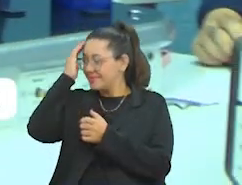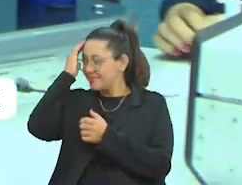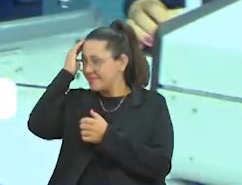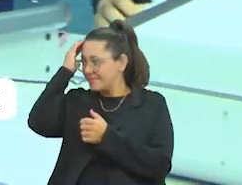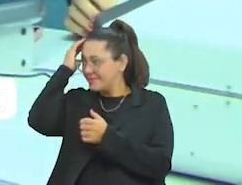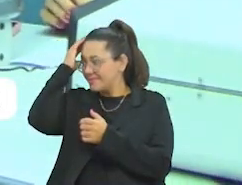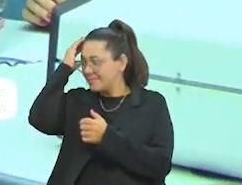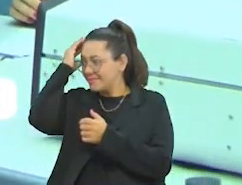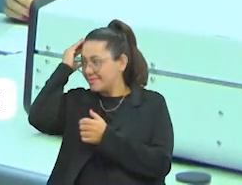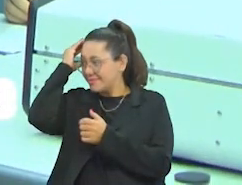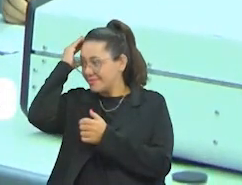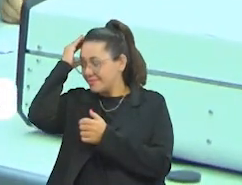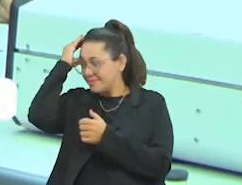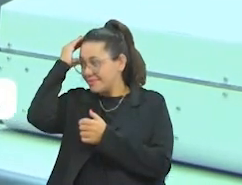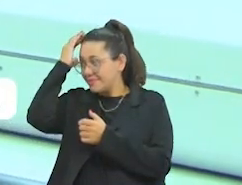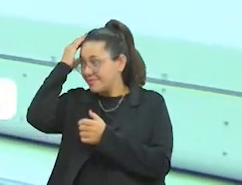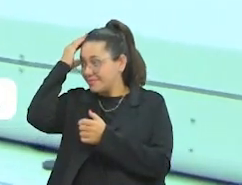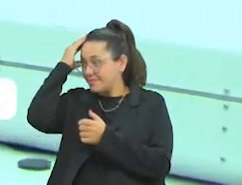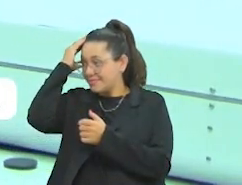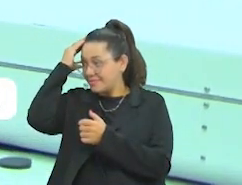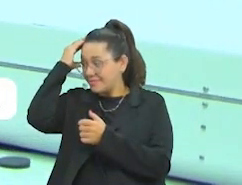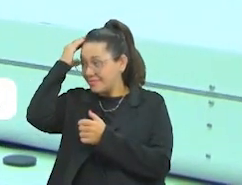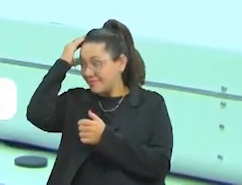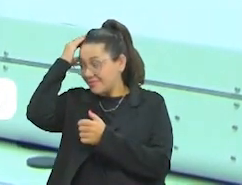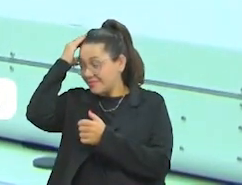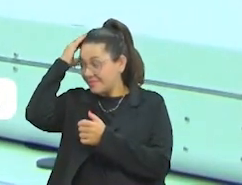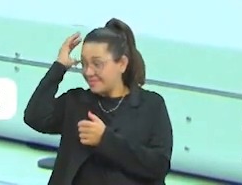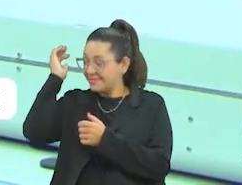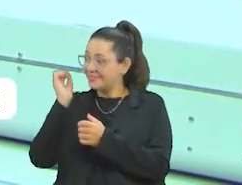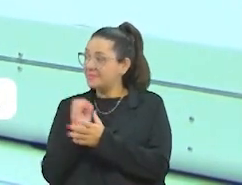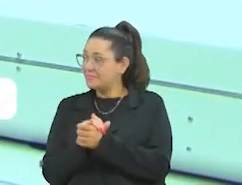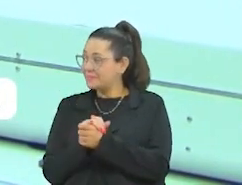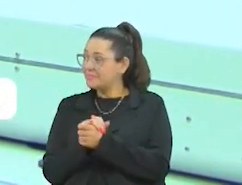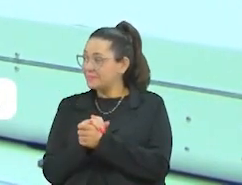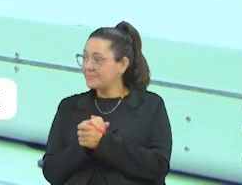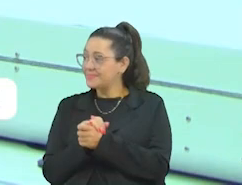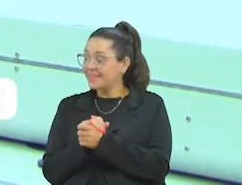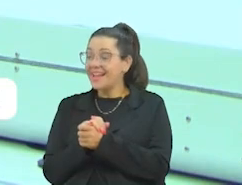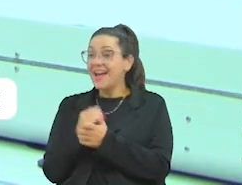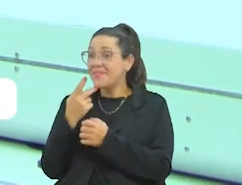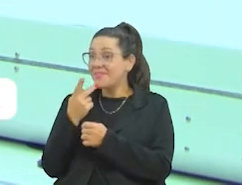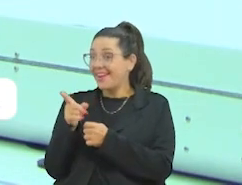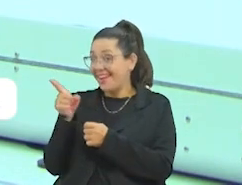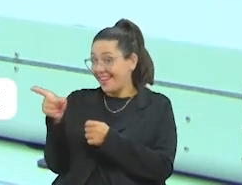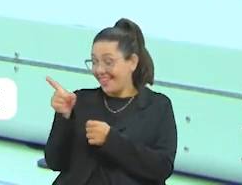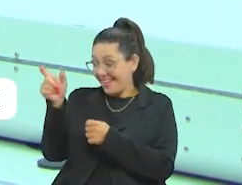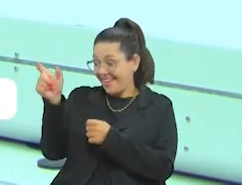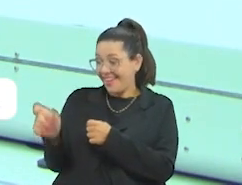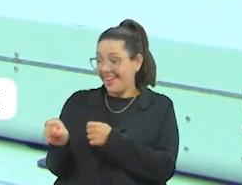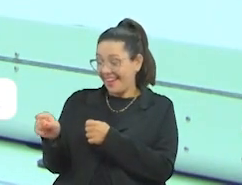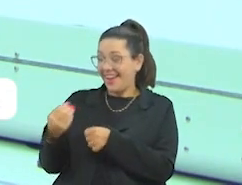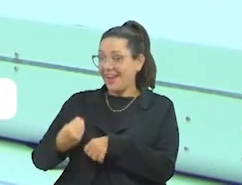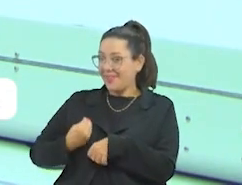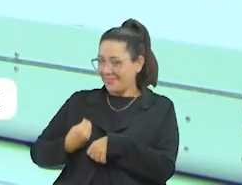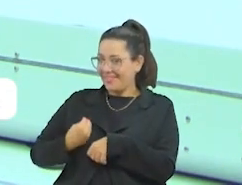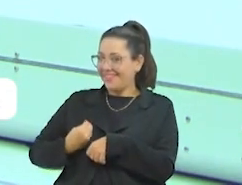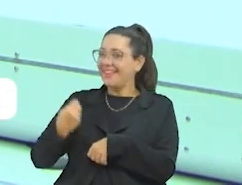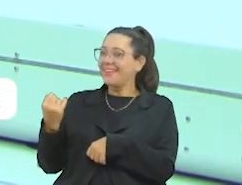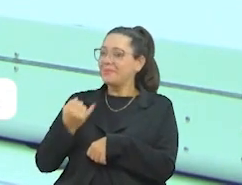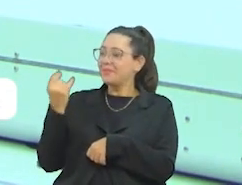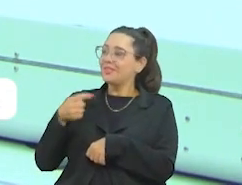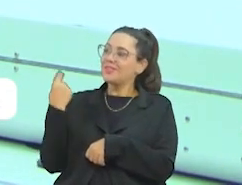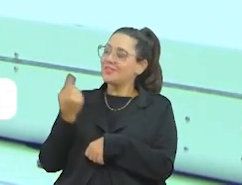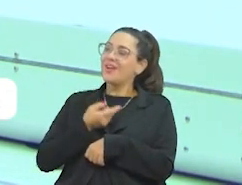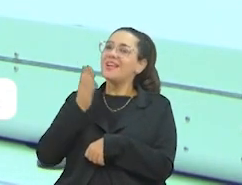vereador, o seu segundo mandato, você tem atuado fortemente em vários temas, mas especialmente na saúde. Um pouquinho para a gente